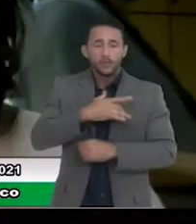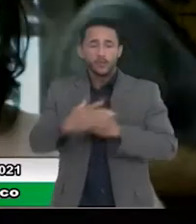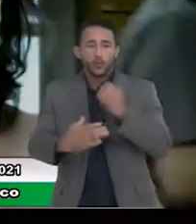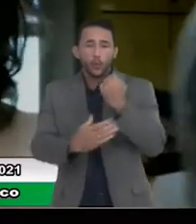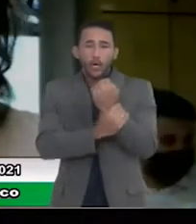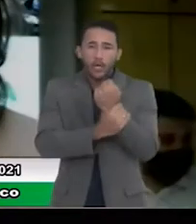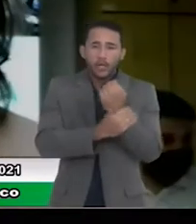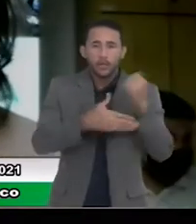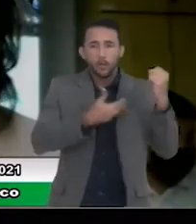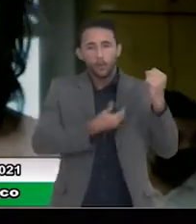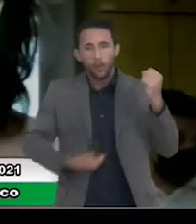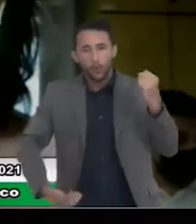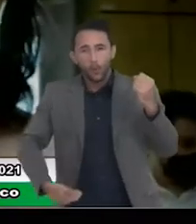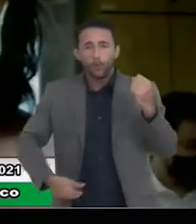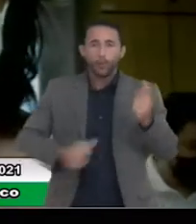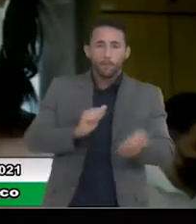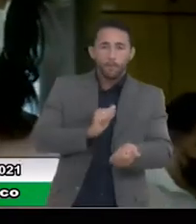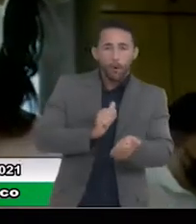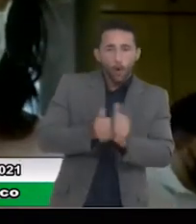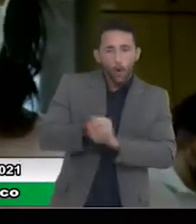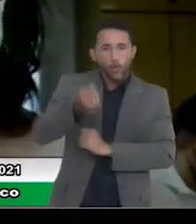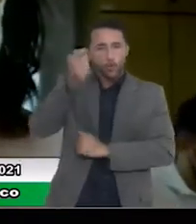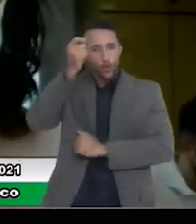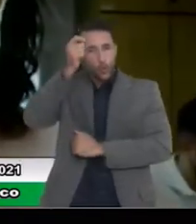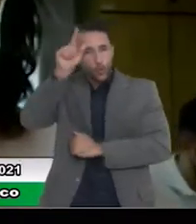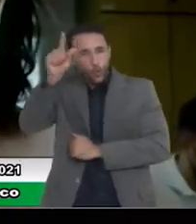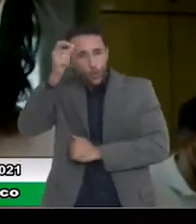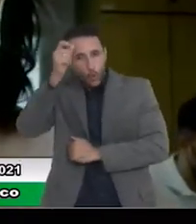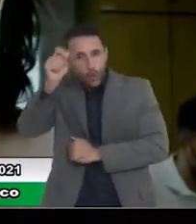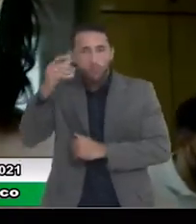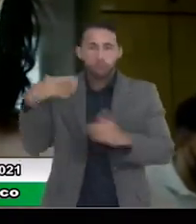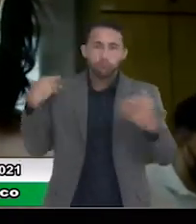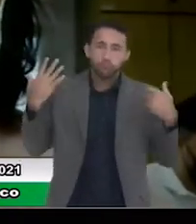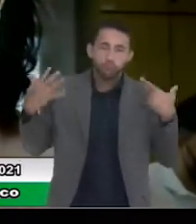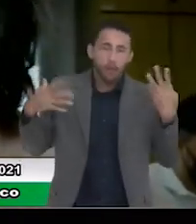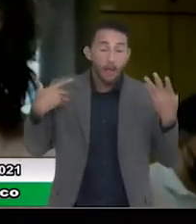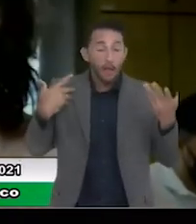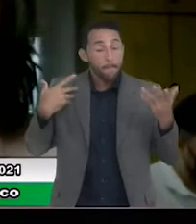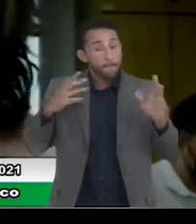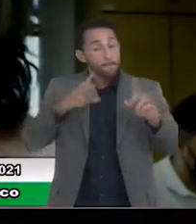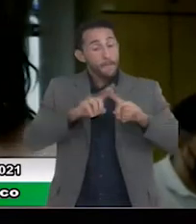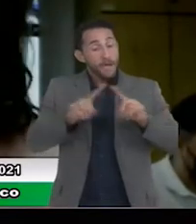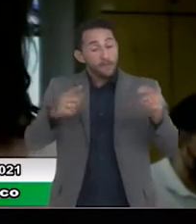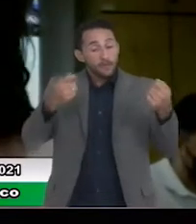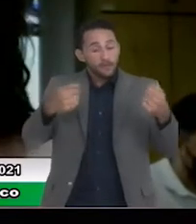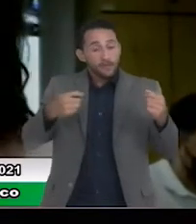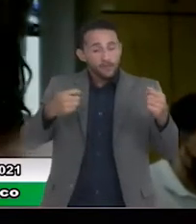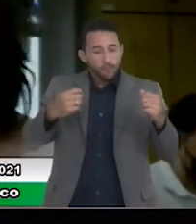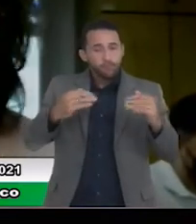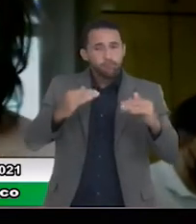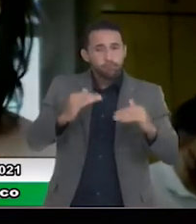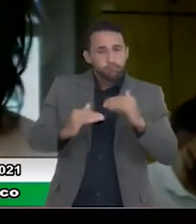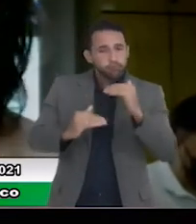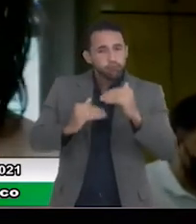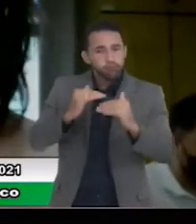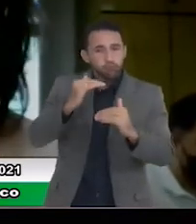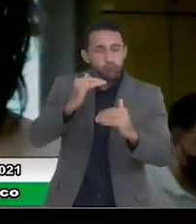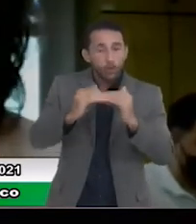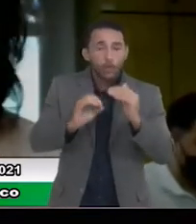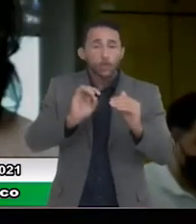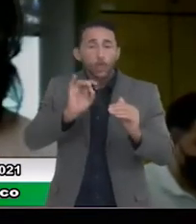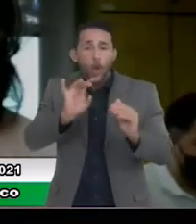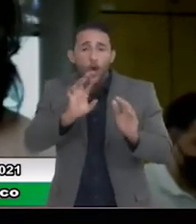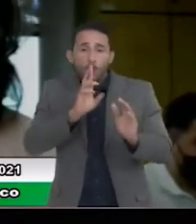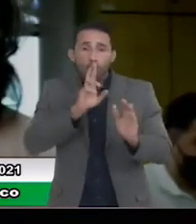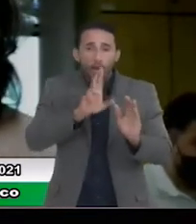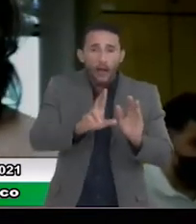de esporte, cultura, lazer, e que a gente precisa avançar muito, não só nos resultados fiscais, como a gente vai ver aqui, mas nos resultados